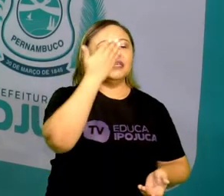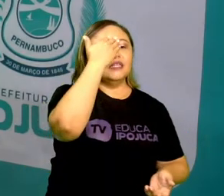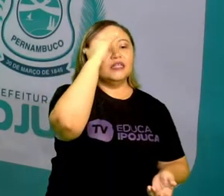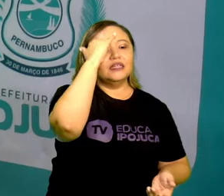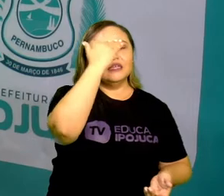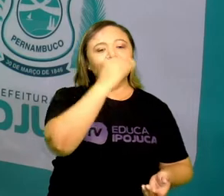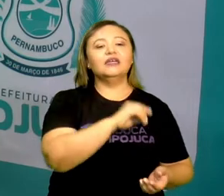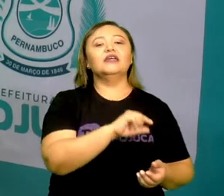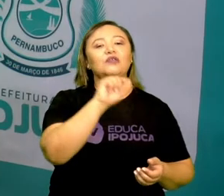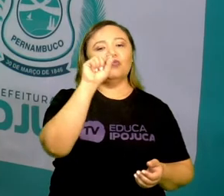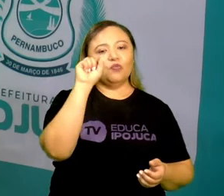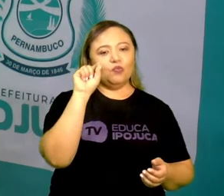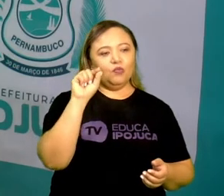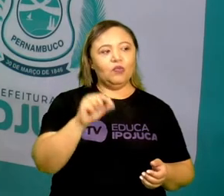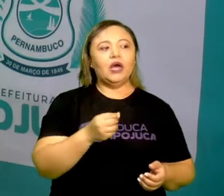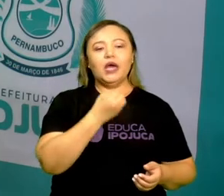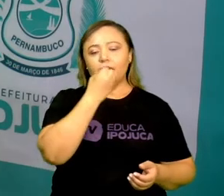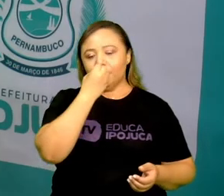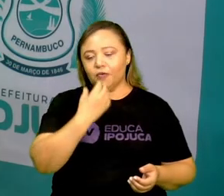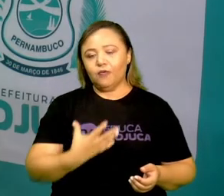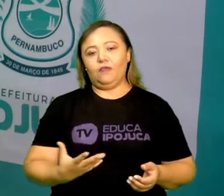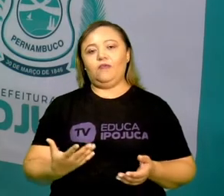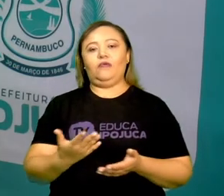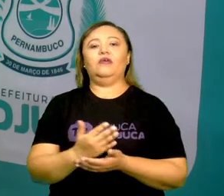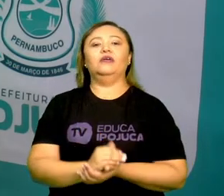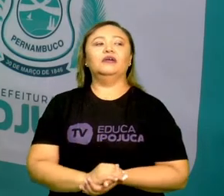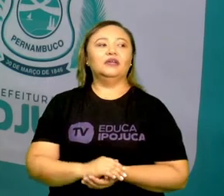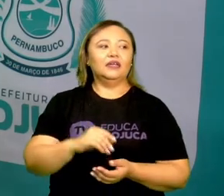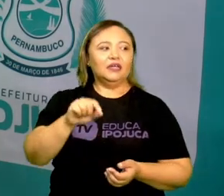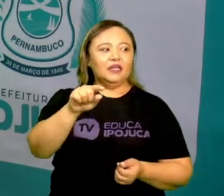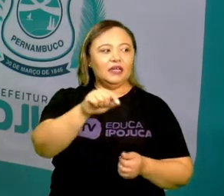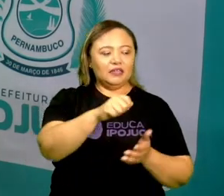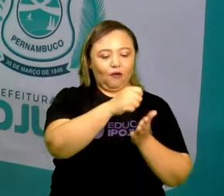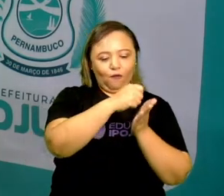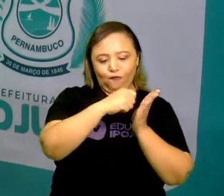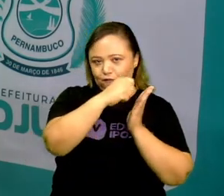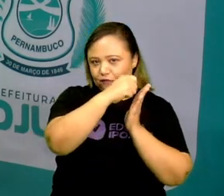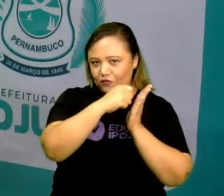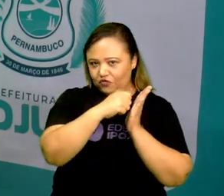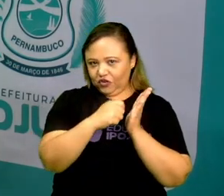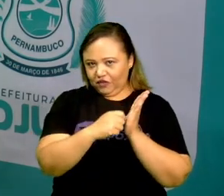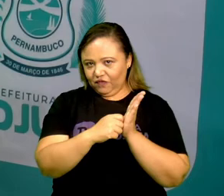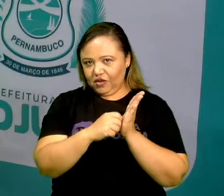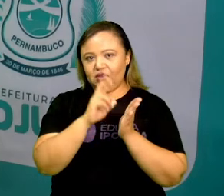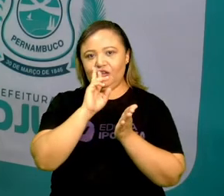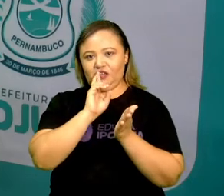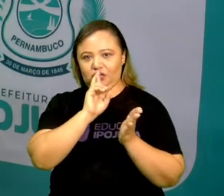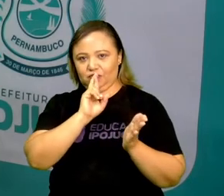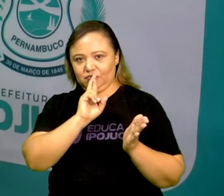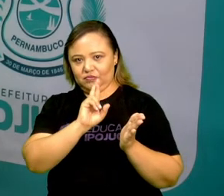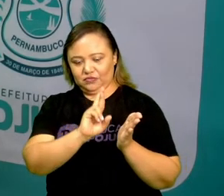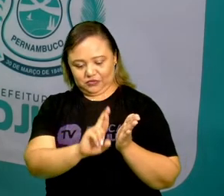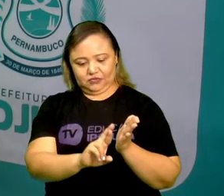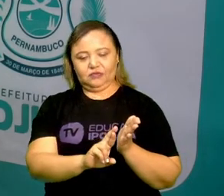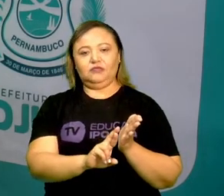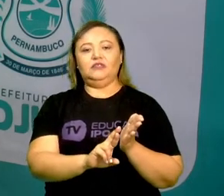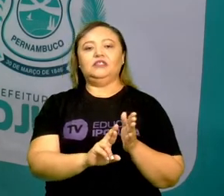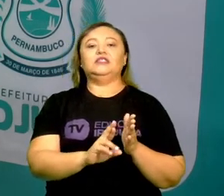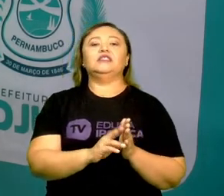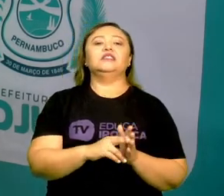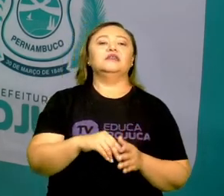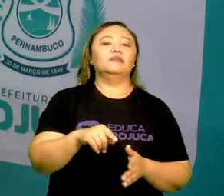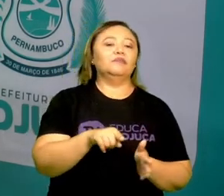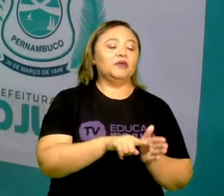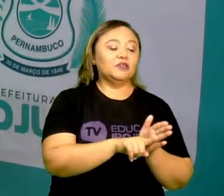sobre localização é sempre muito bom, né? Então vocês fazem isso aqui para a tia. O que é que você faz para ensinar alguém onde você mora?